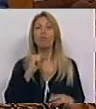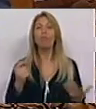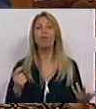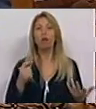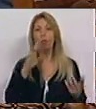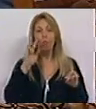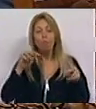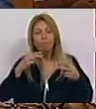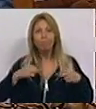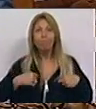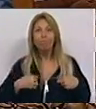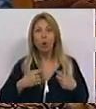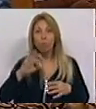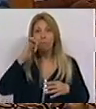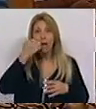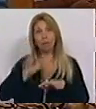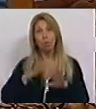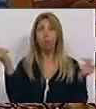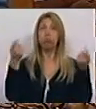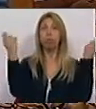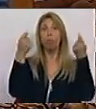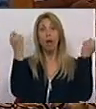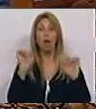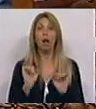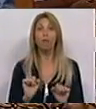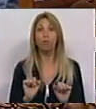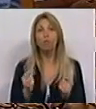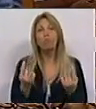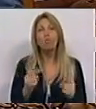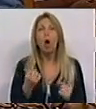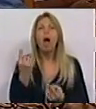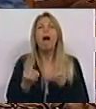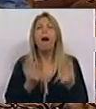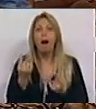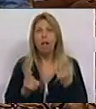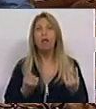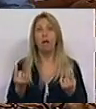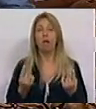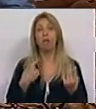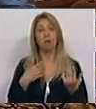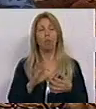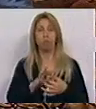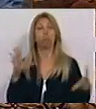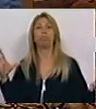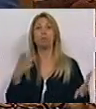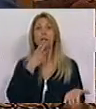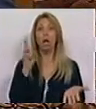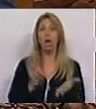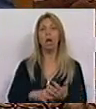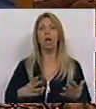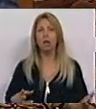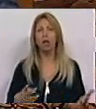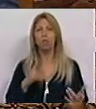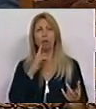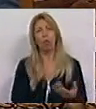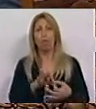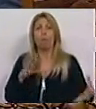da sua própria propaganda. Só alguém com uma descolagem total da realidade, com um desfazamento gigantesco da opinião dos cidadãos